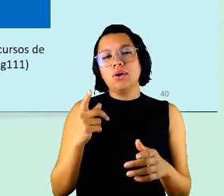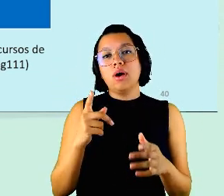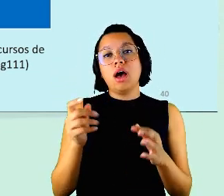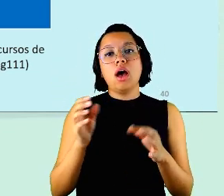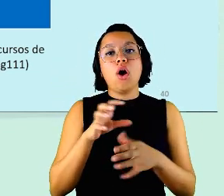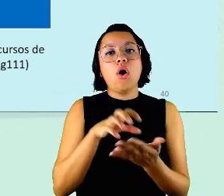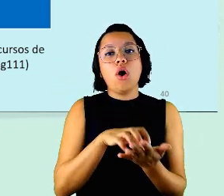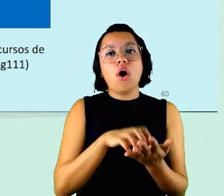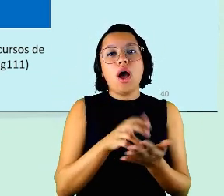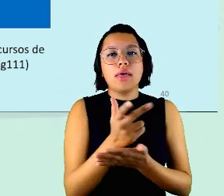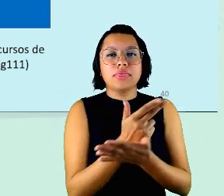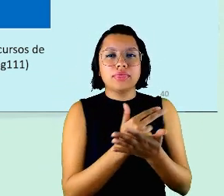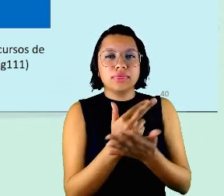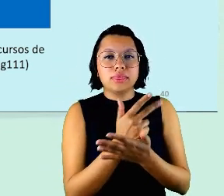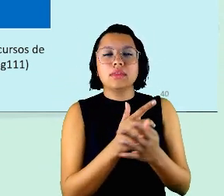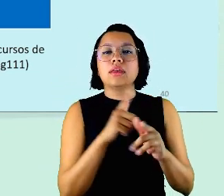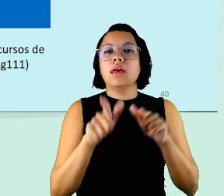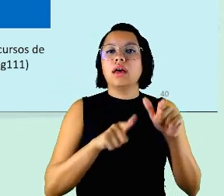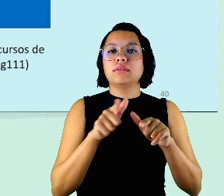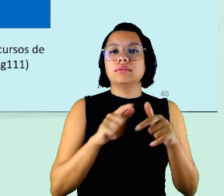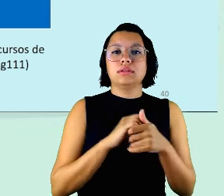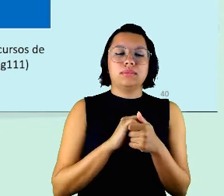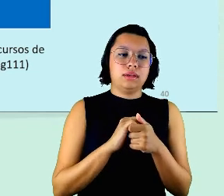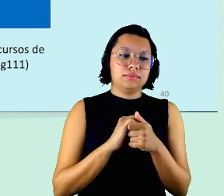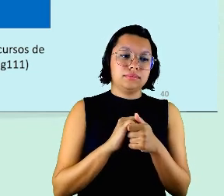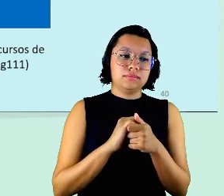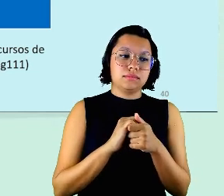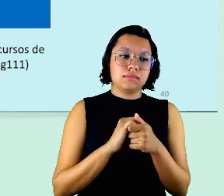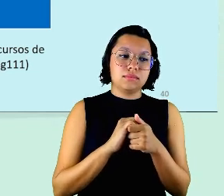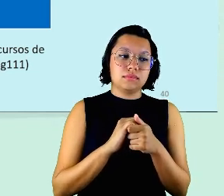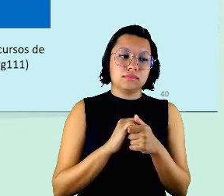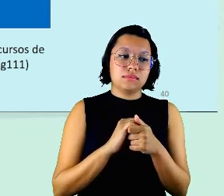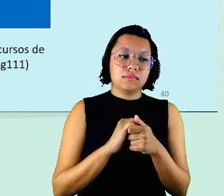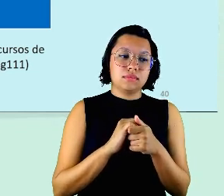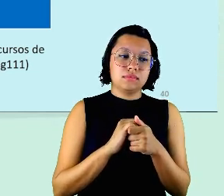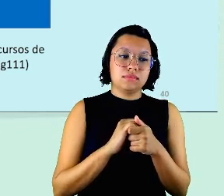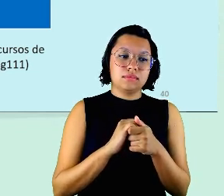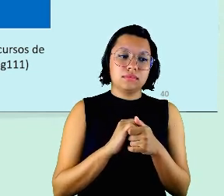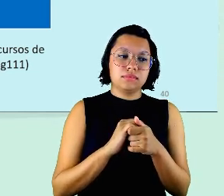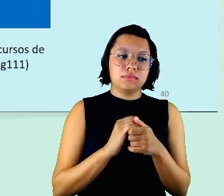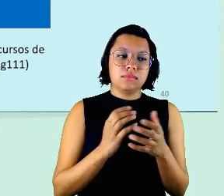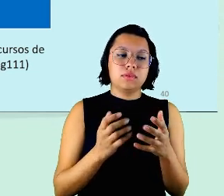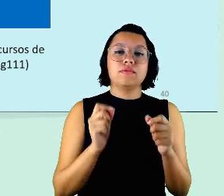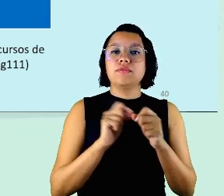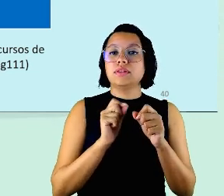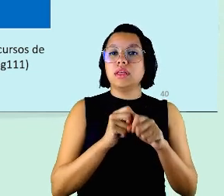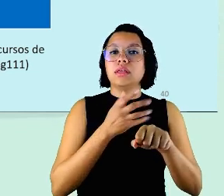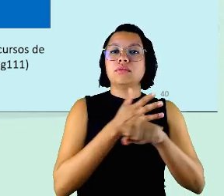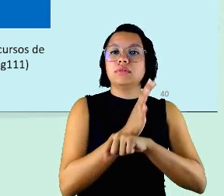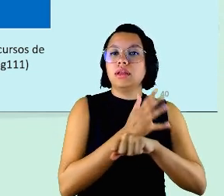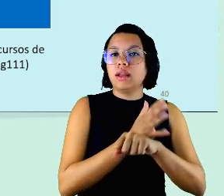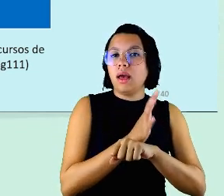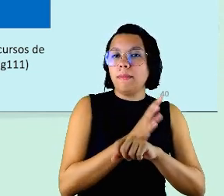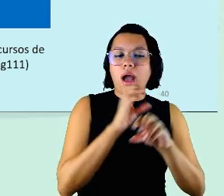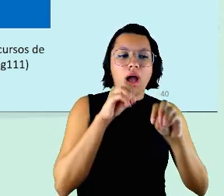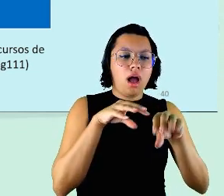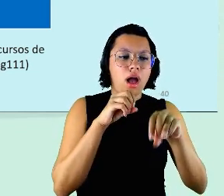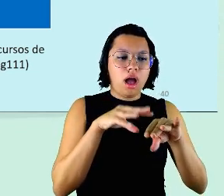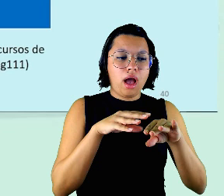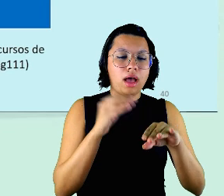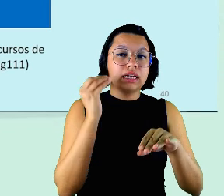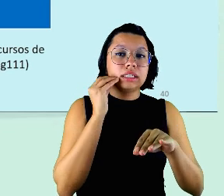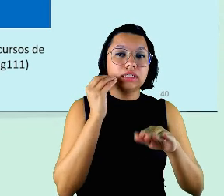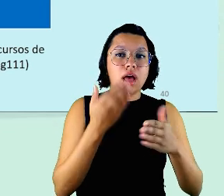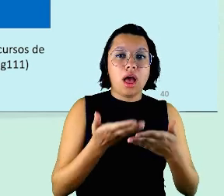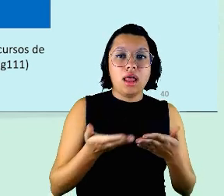redesenharam os trabalhos elas propuseram treinamentos e tentaram elevar os